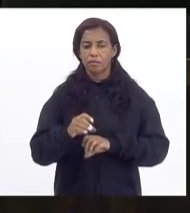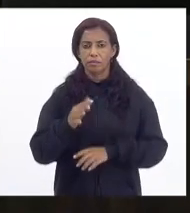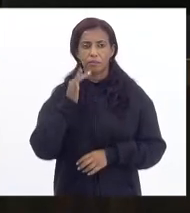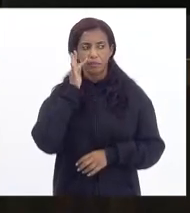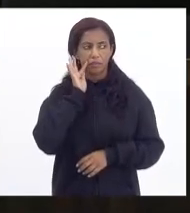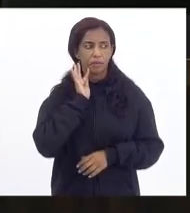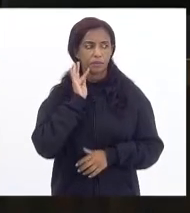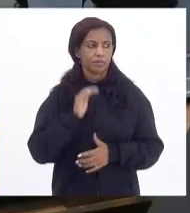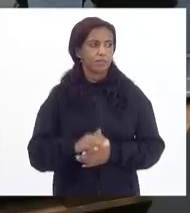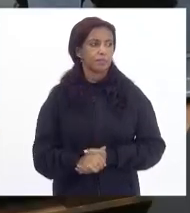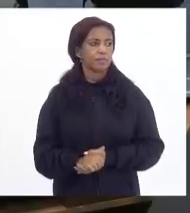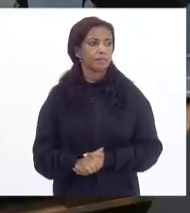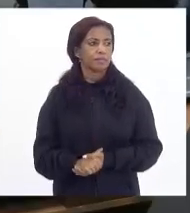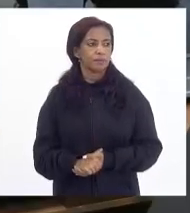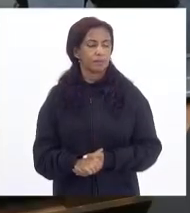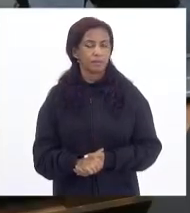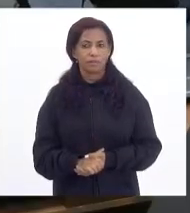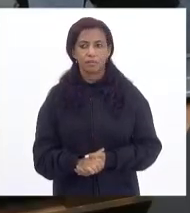Flávio Serafim.